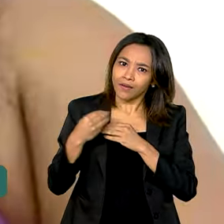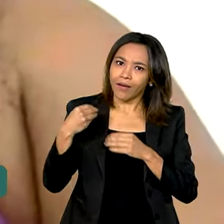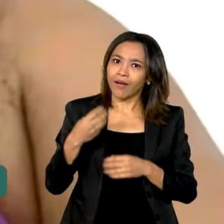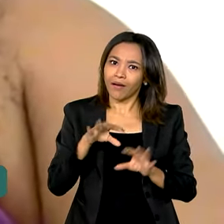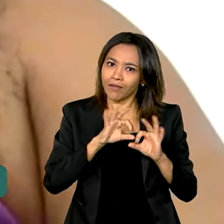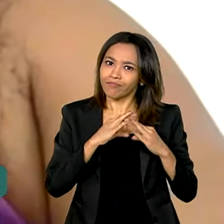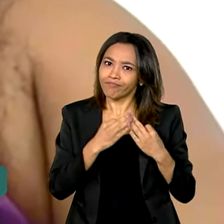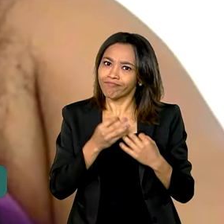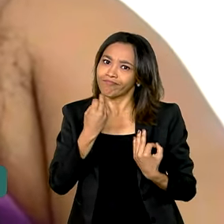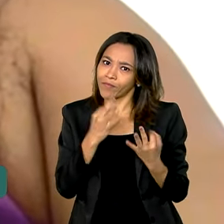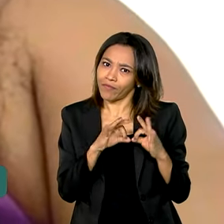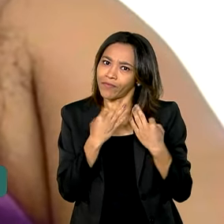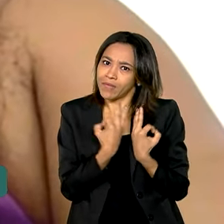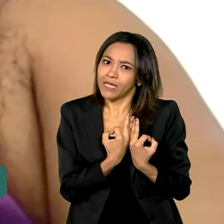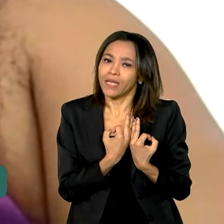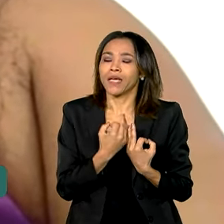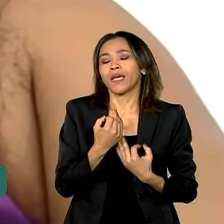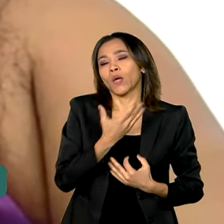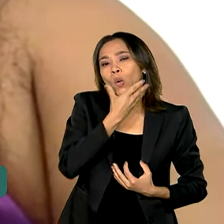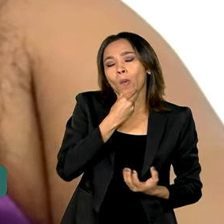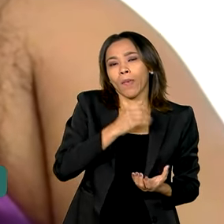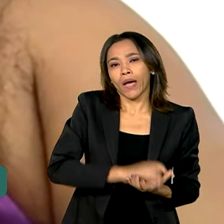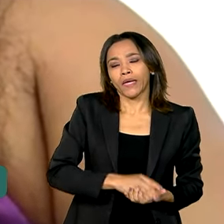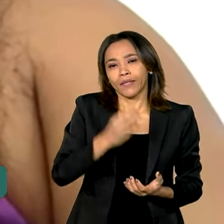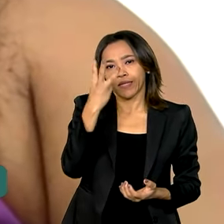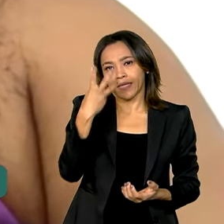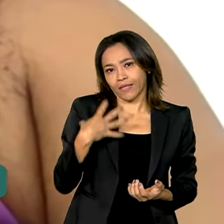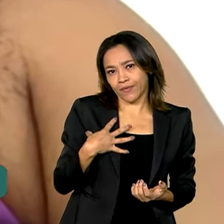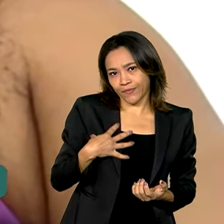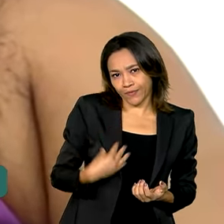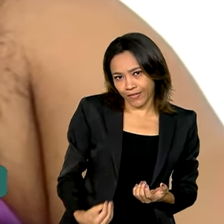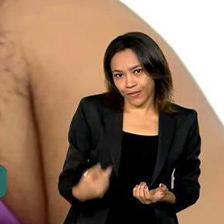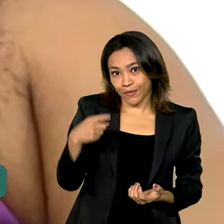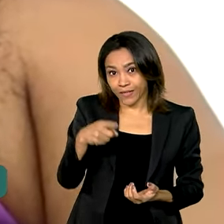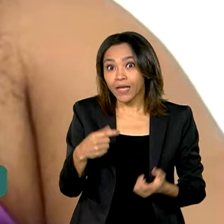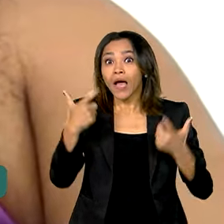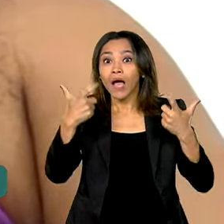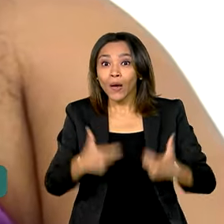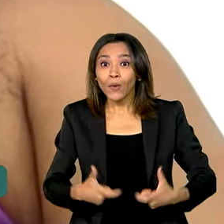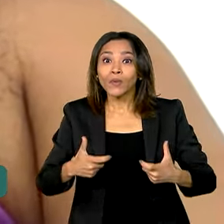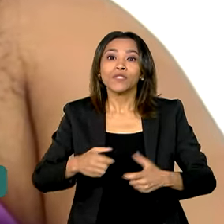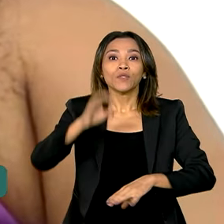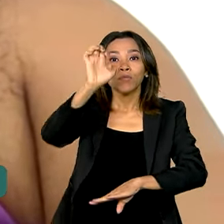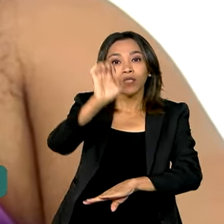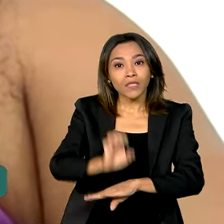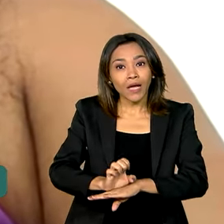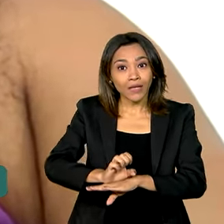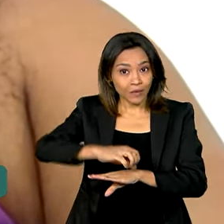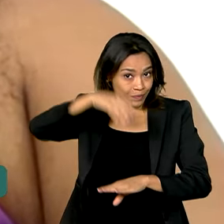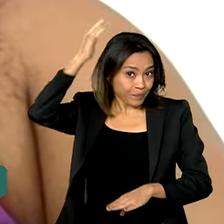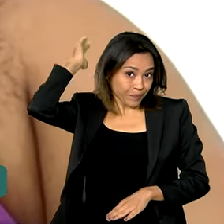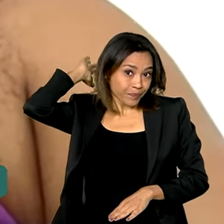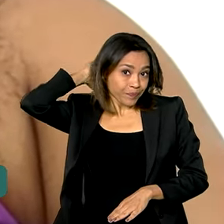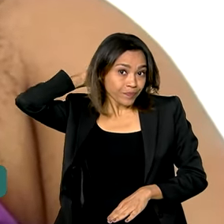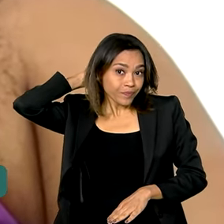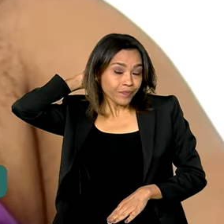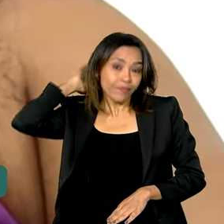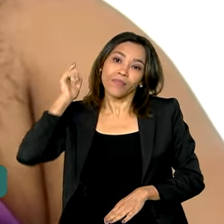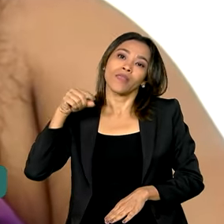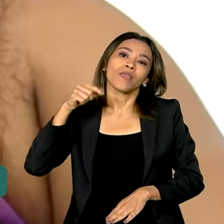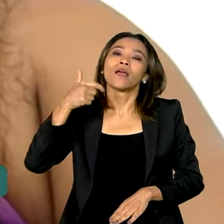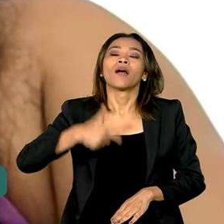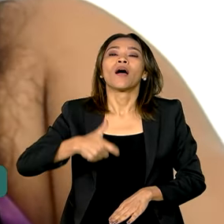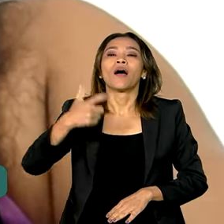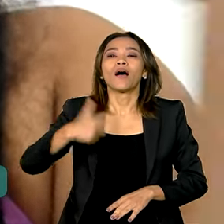que vive com o marido e três filhos em breves na ilha do Marajó, no Pará. Depois de sete anos